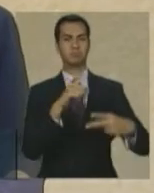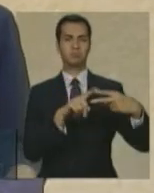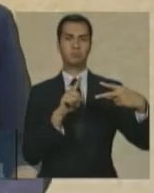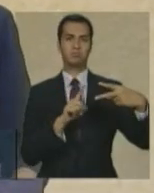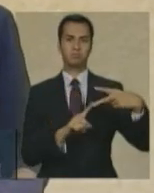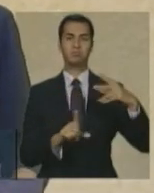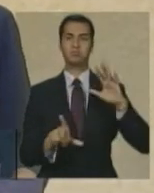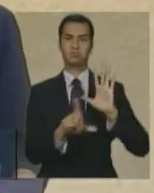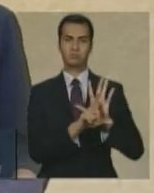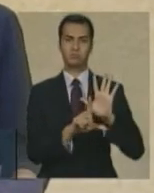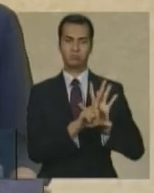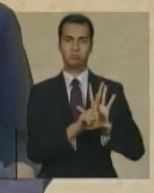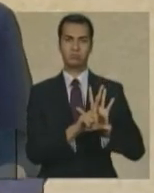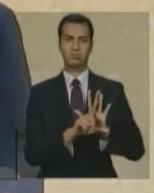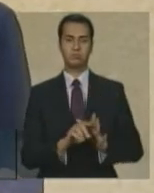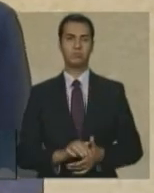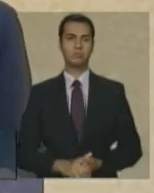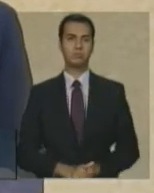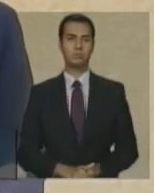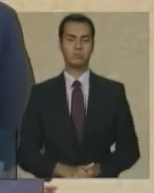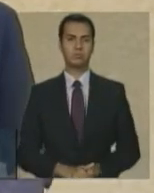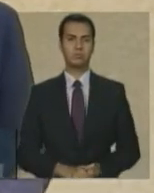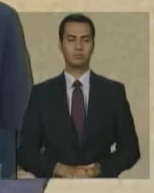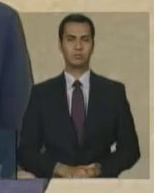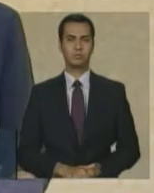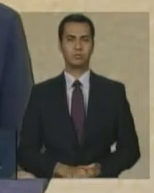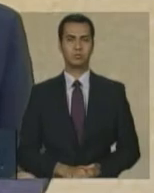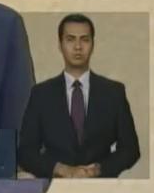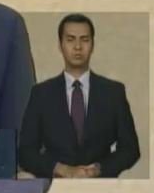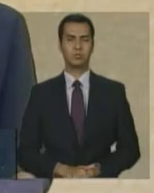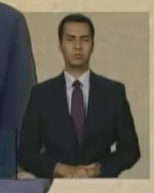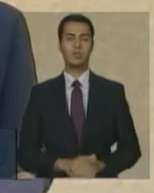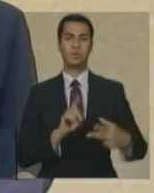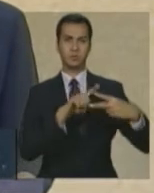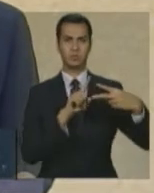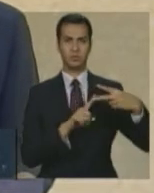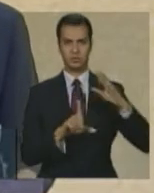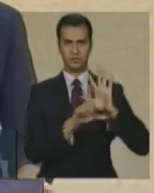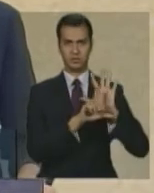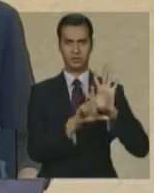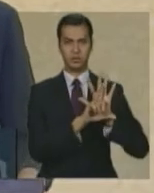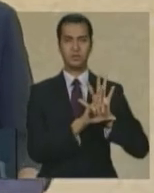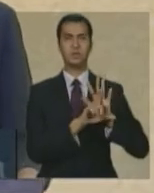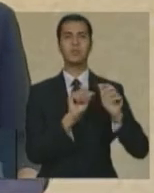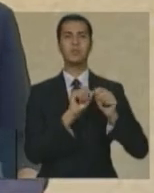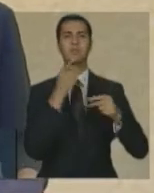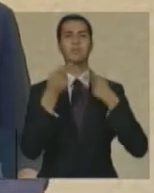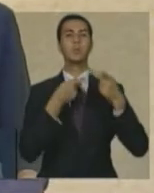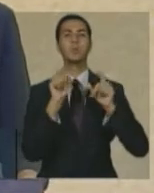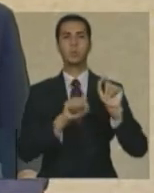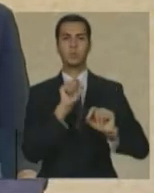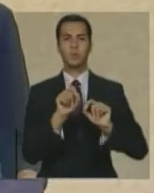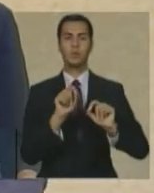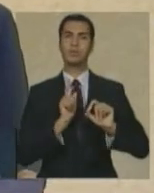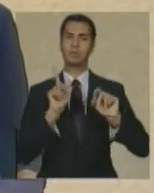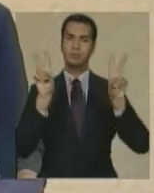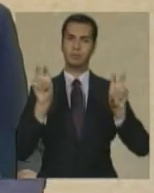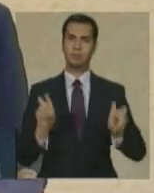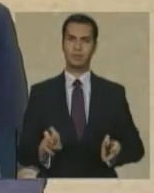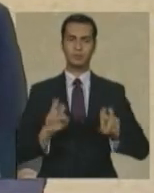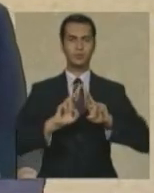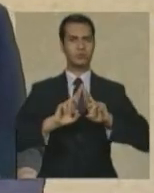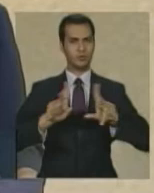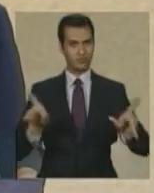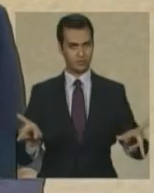peças legais essas duas leis tratam de assuntos distintos mas